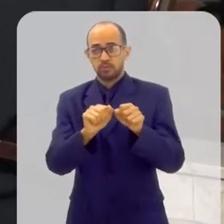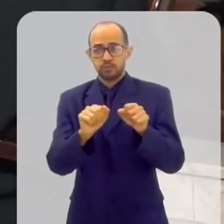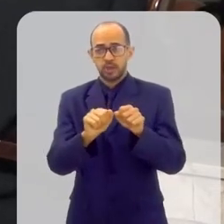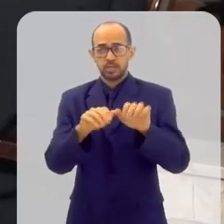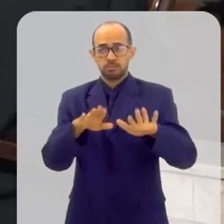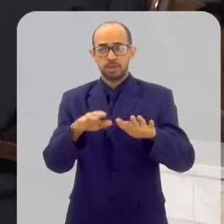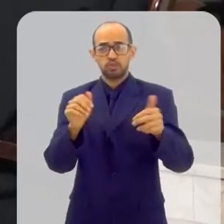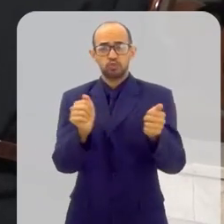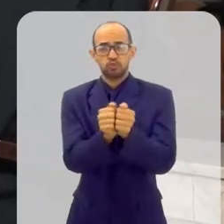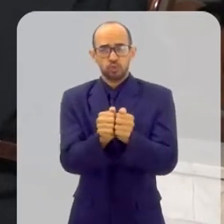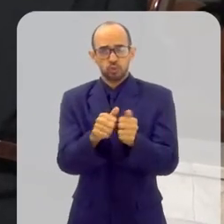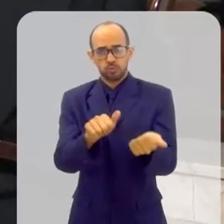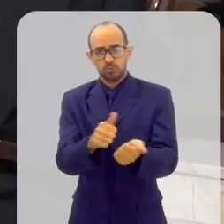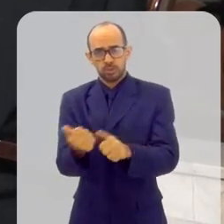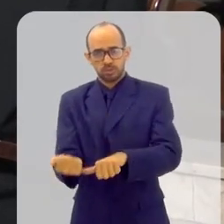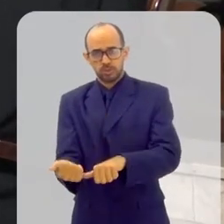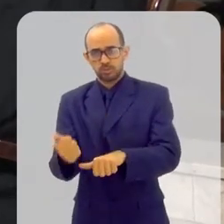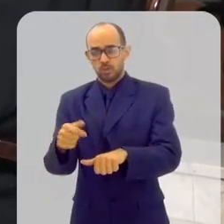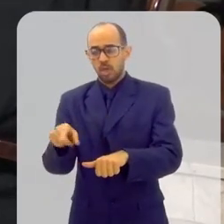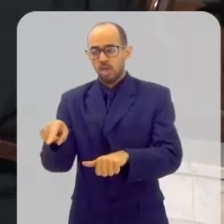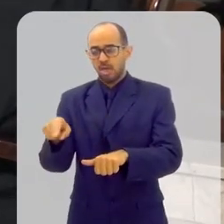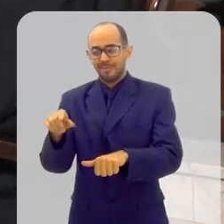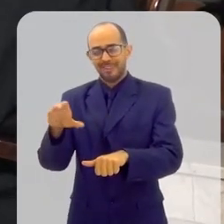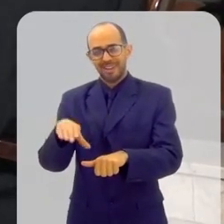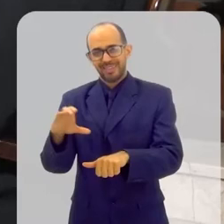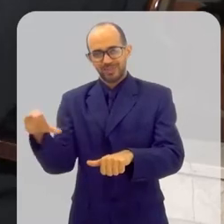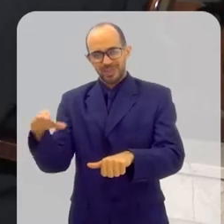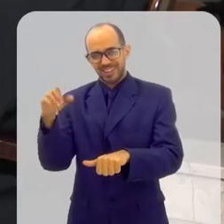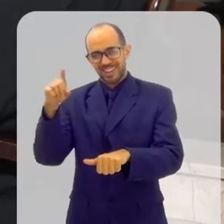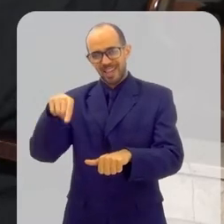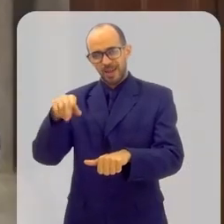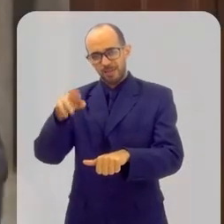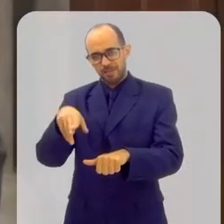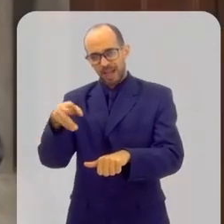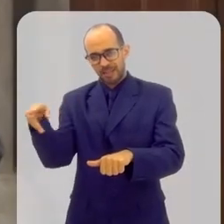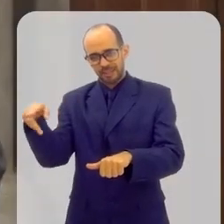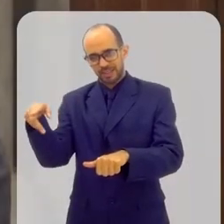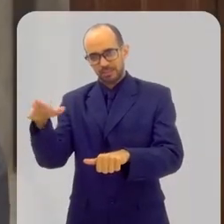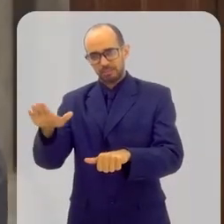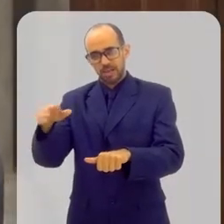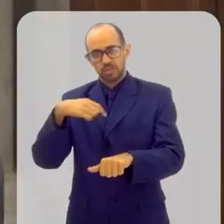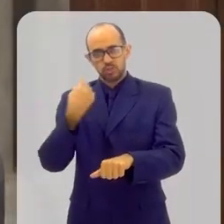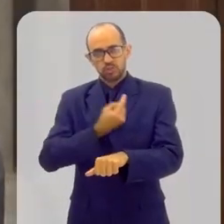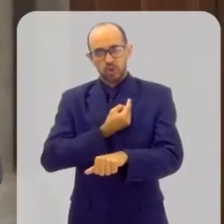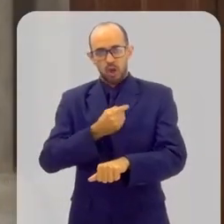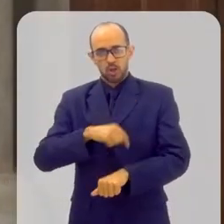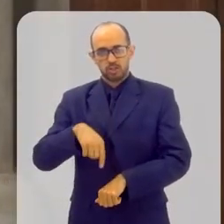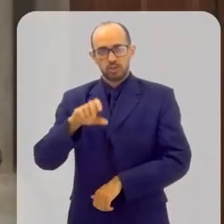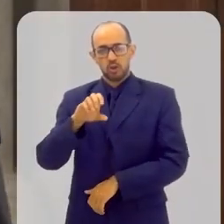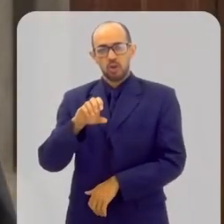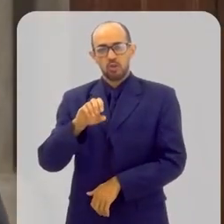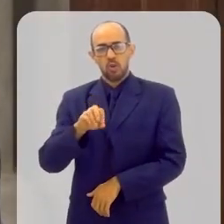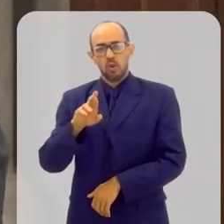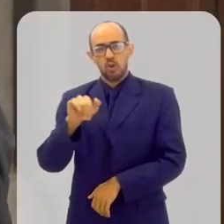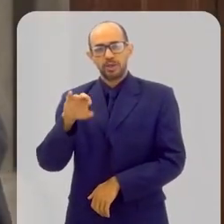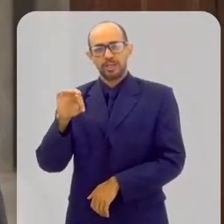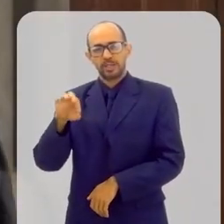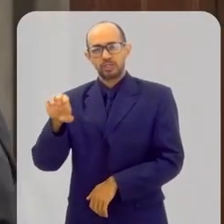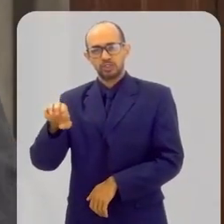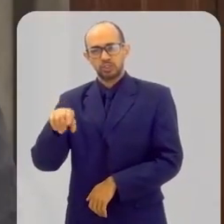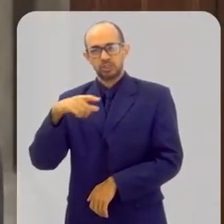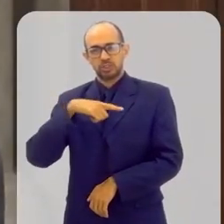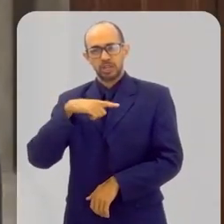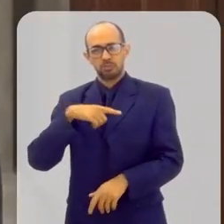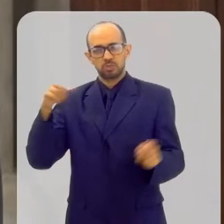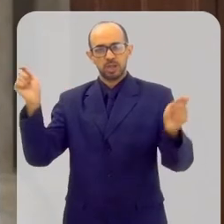com o batismo, e quem geralmente faz o batismo é quem? É o padre, né? Certo. Então, os padres orientais já têm a faculdade, o